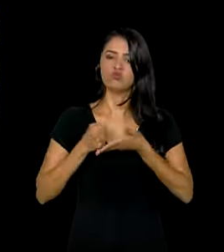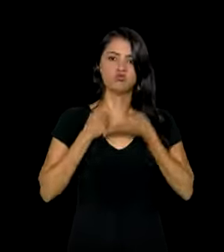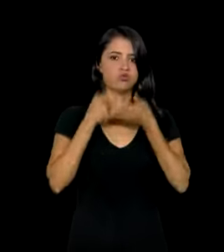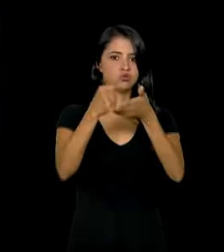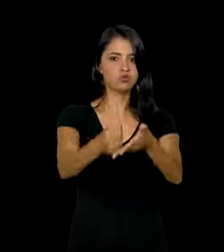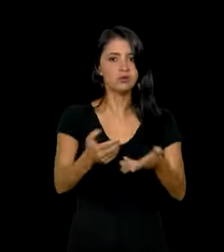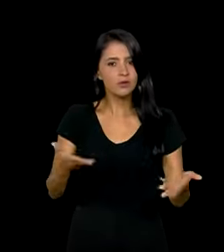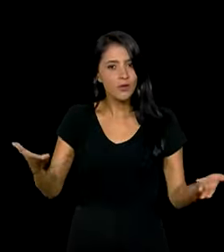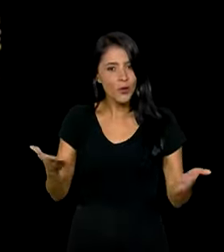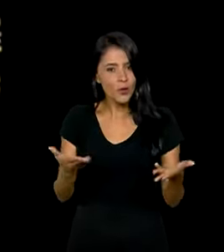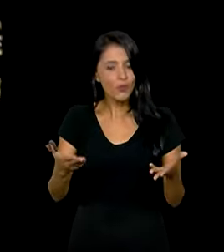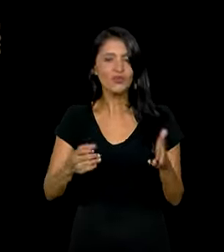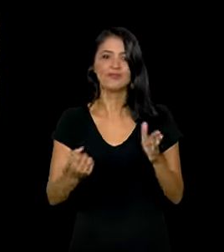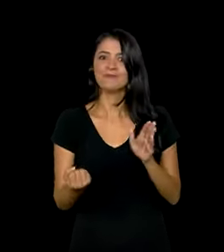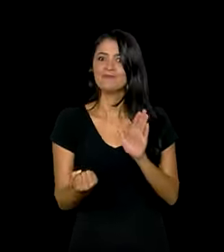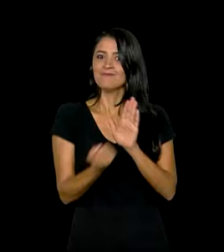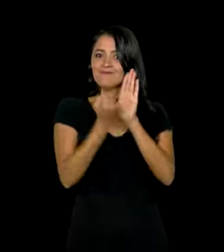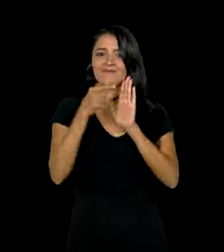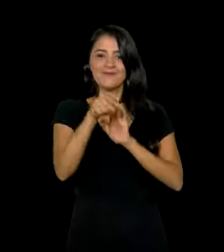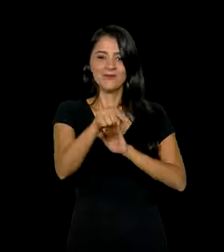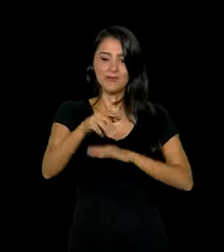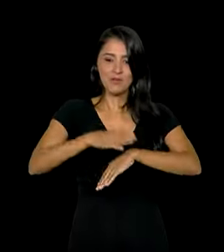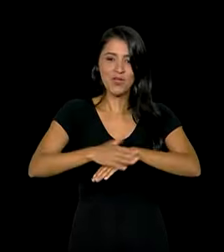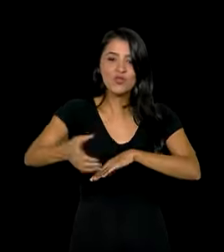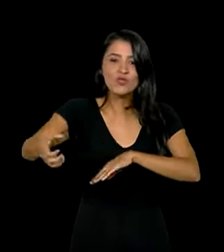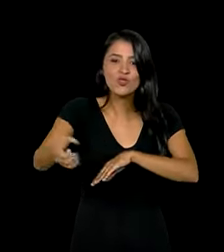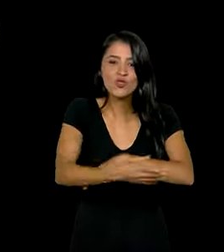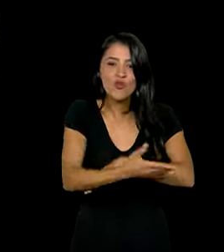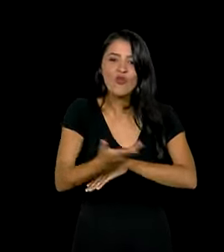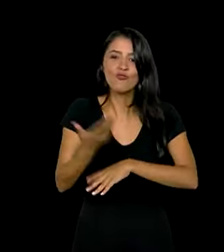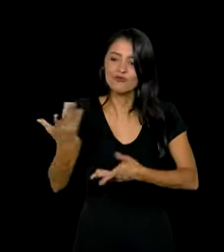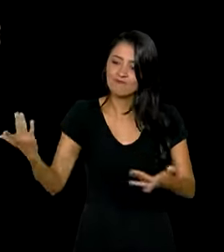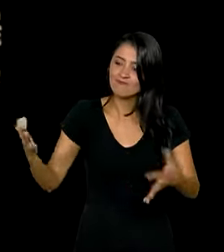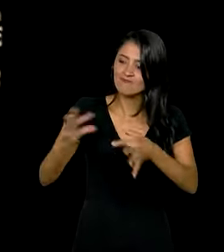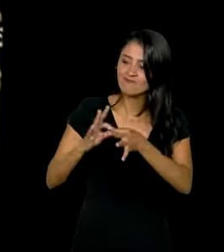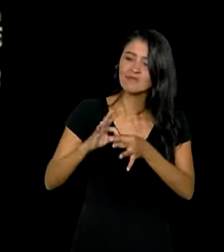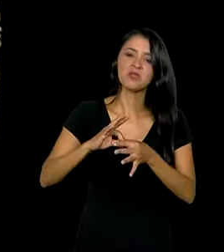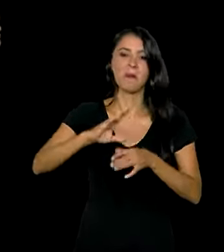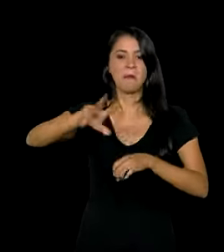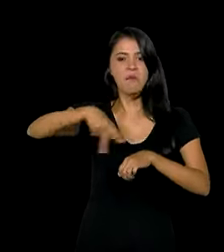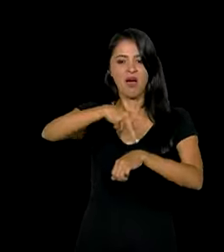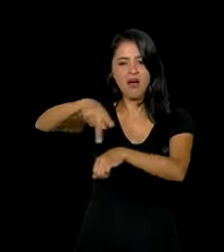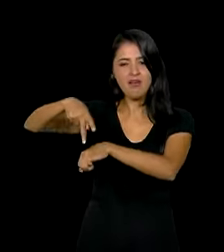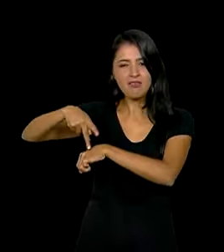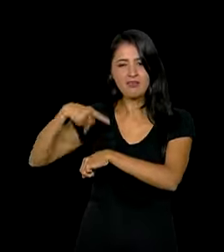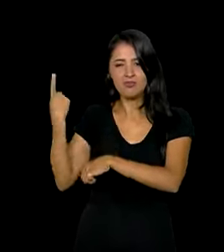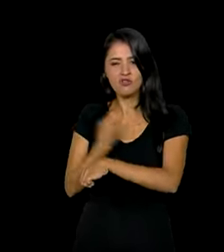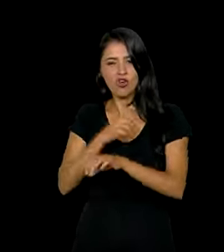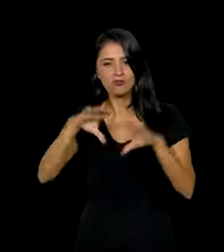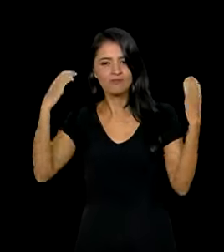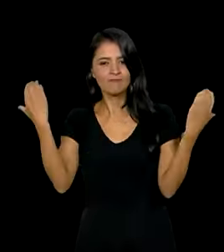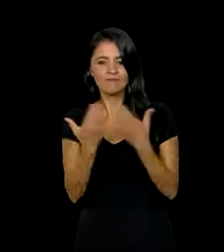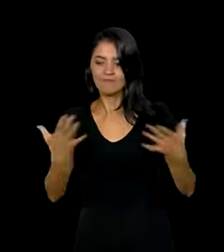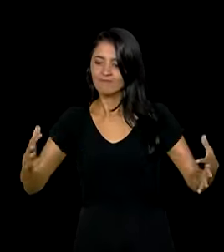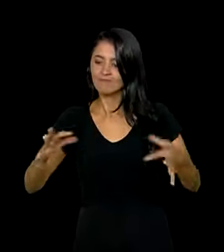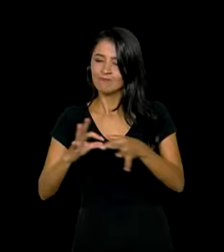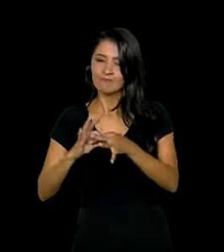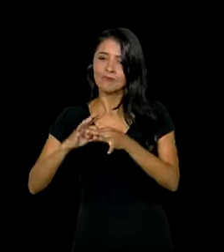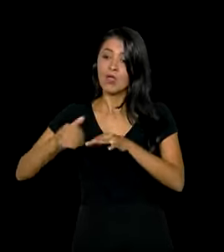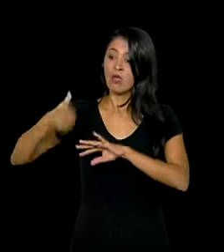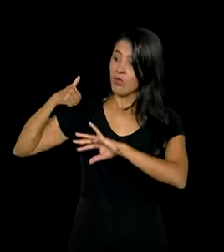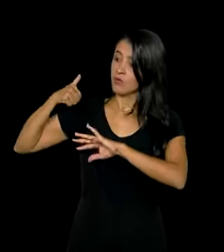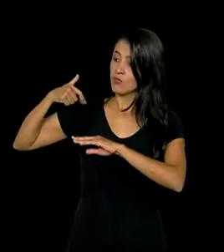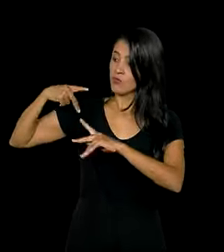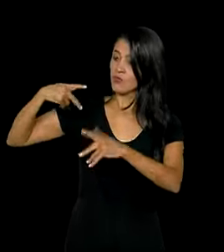simbolize esse novo momento de reconstrução do laço entre nossos países, nossas comunidades e nossa ancestralidade.